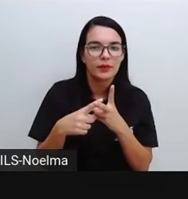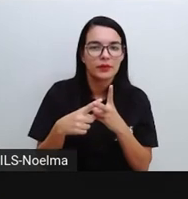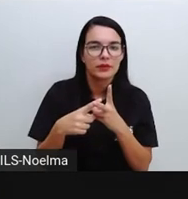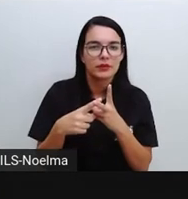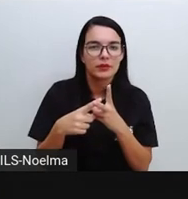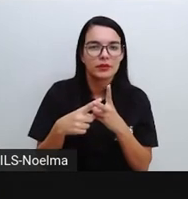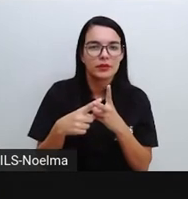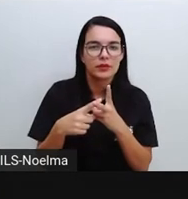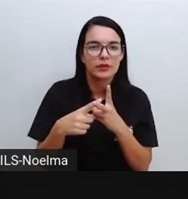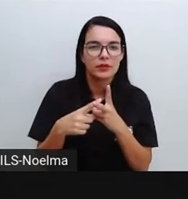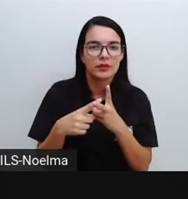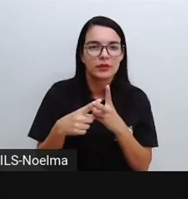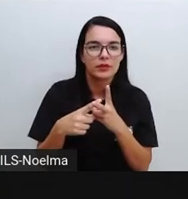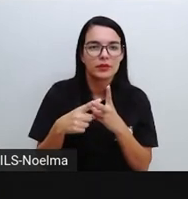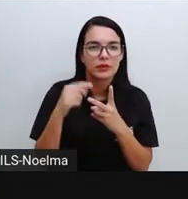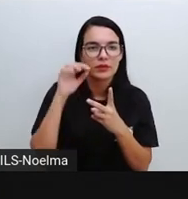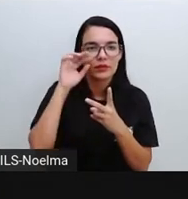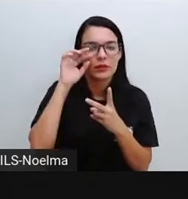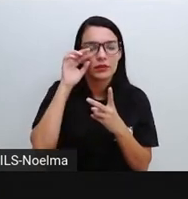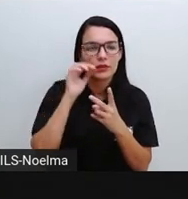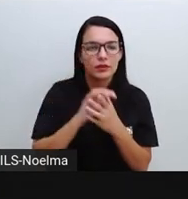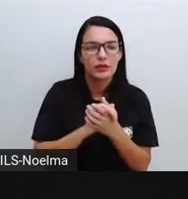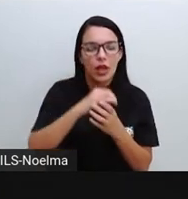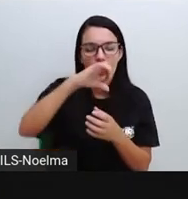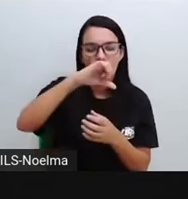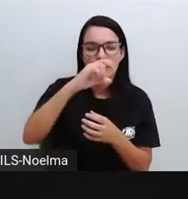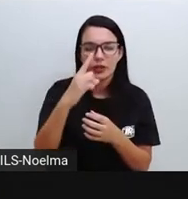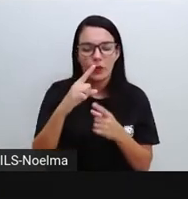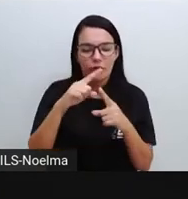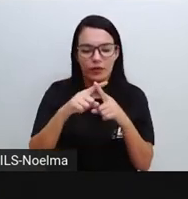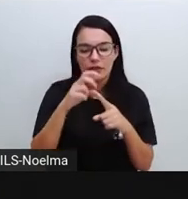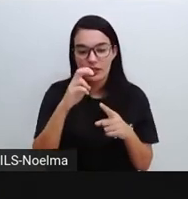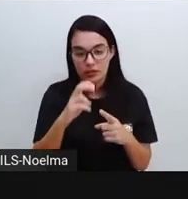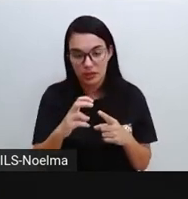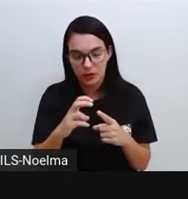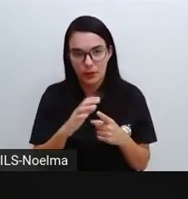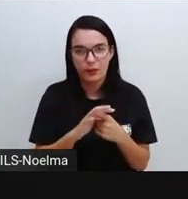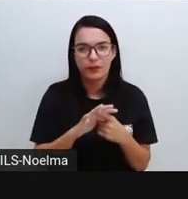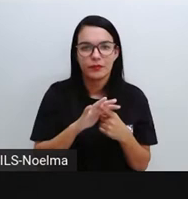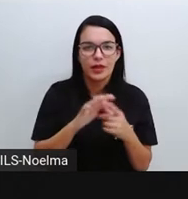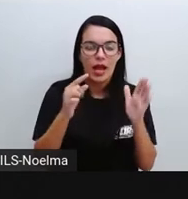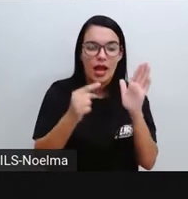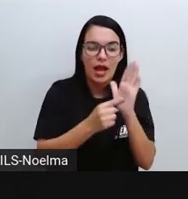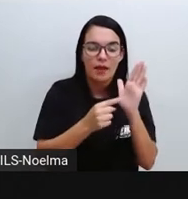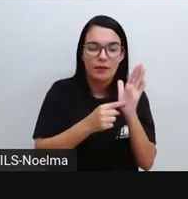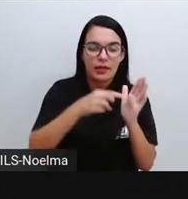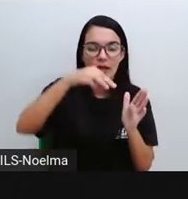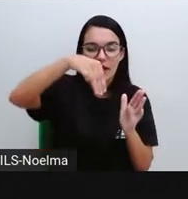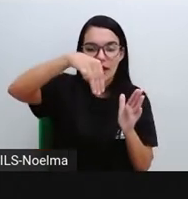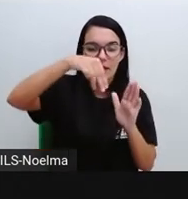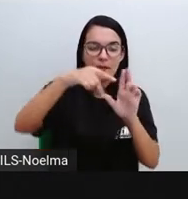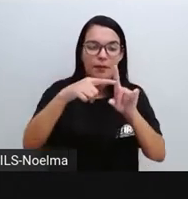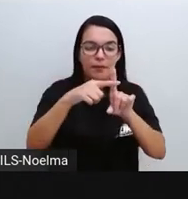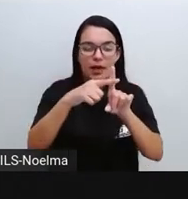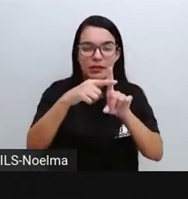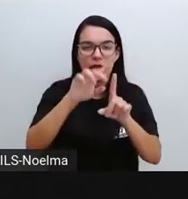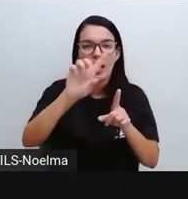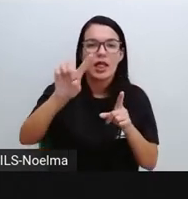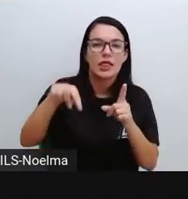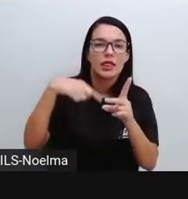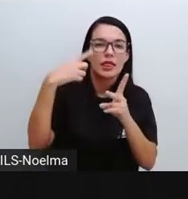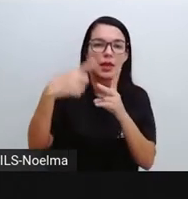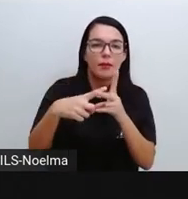91 vezes 5 com M+, depois 3